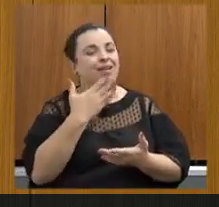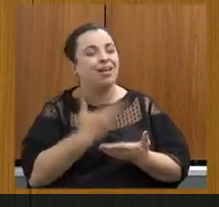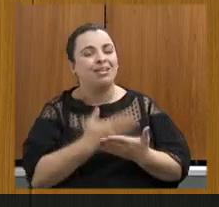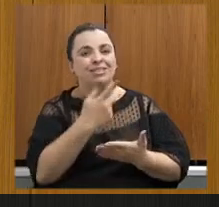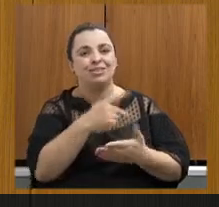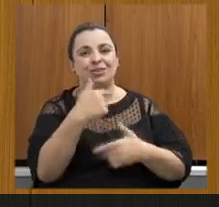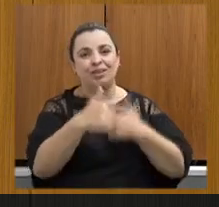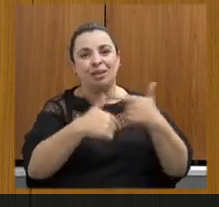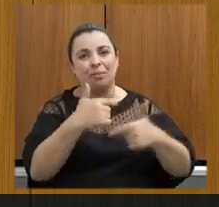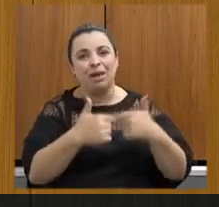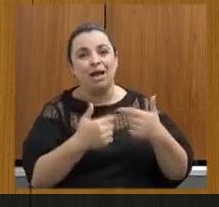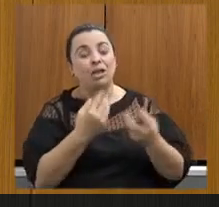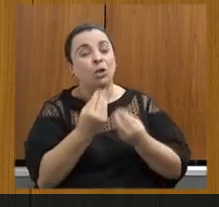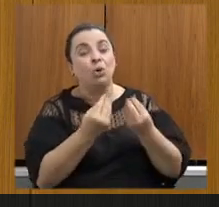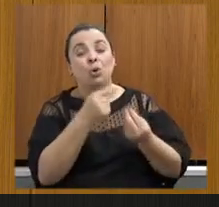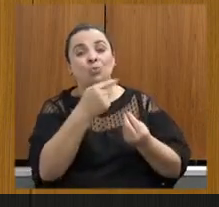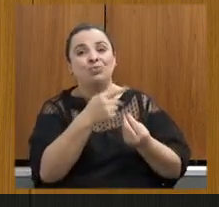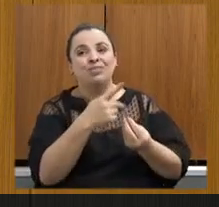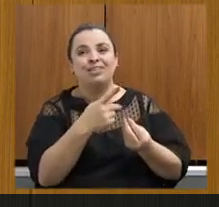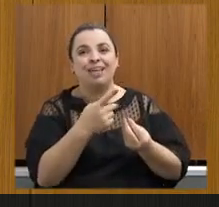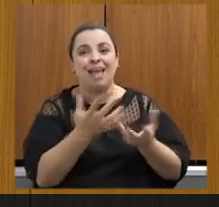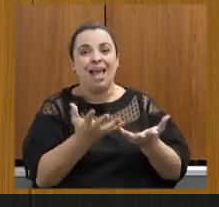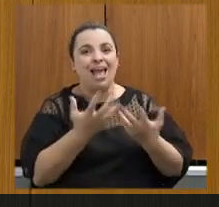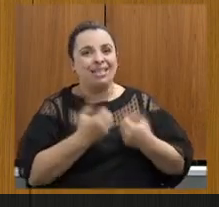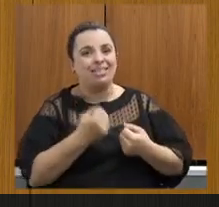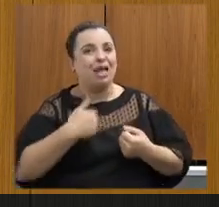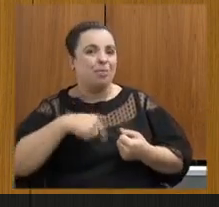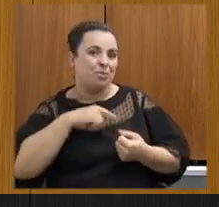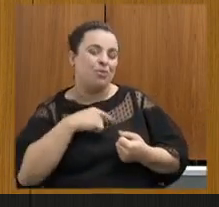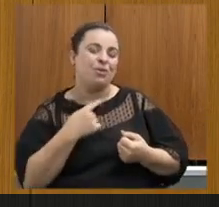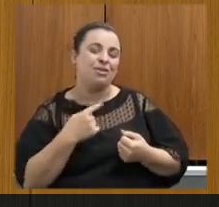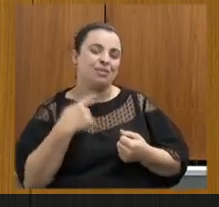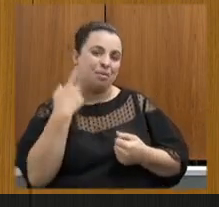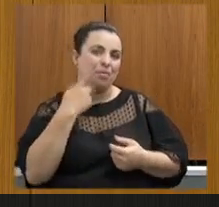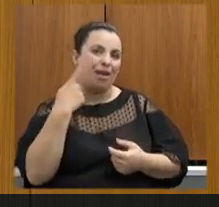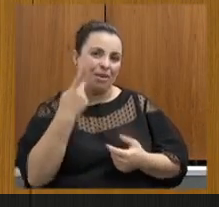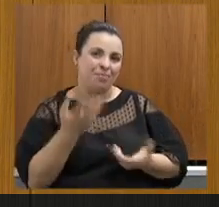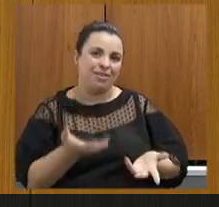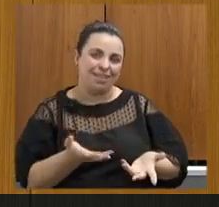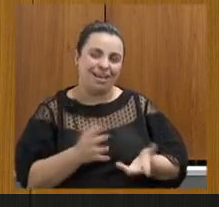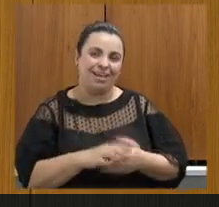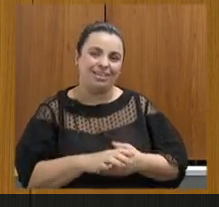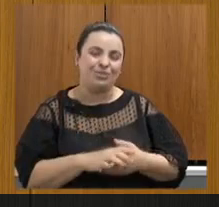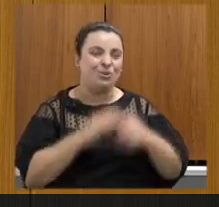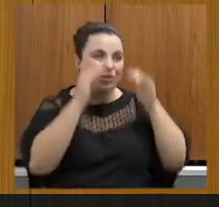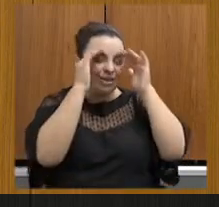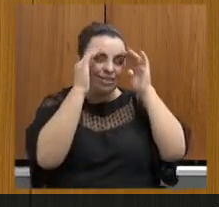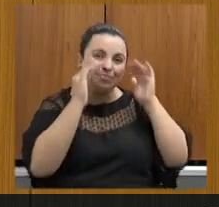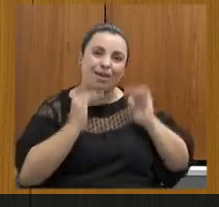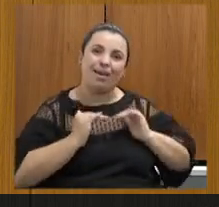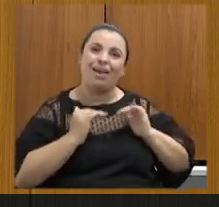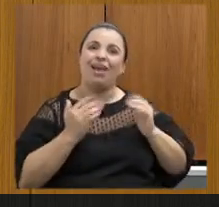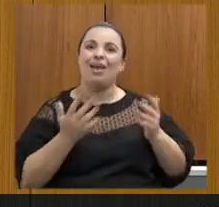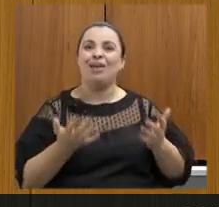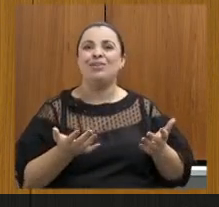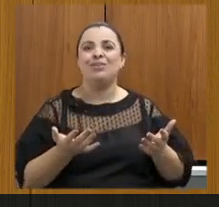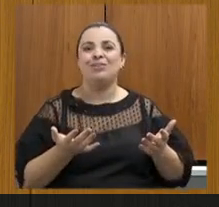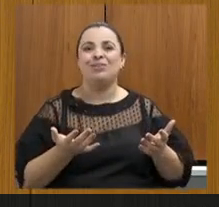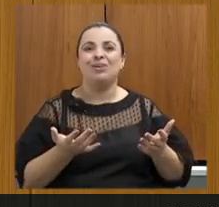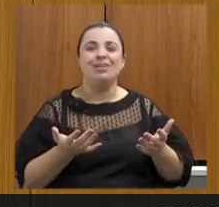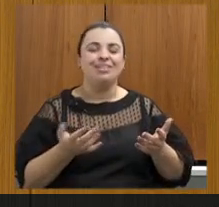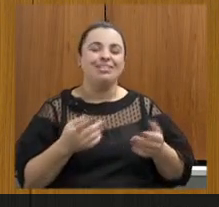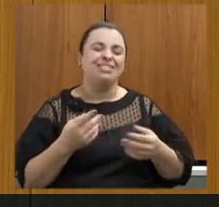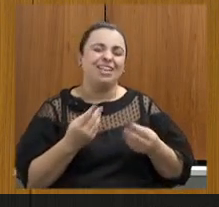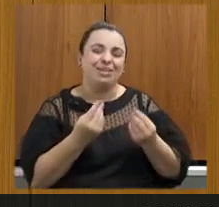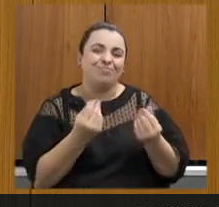pela forma como você trata os parlamentares o respeito e a forma